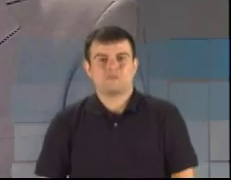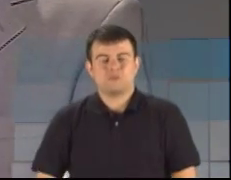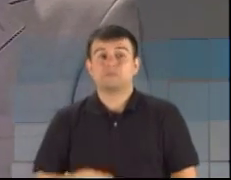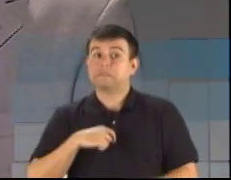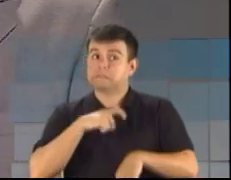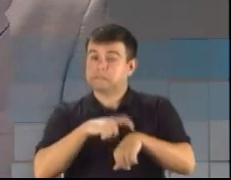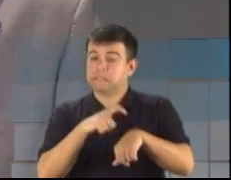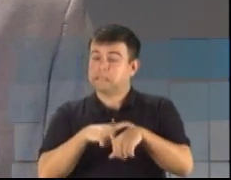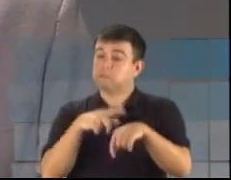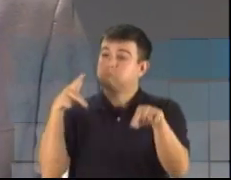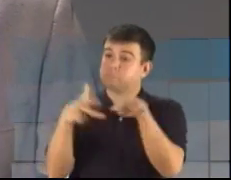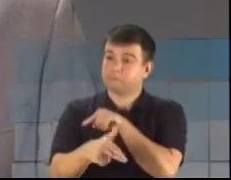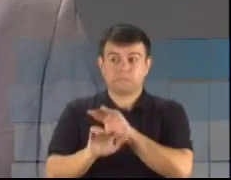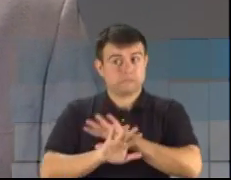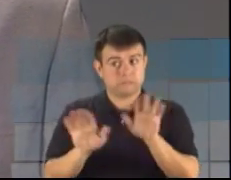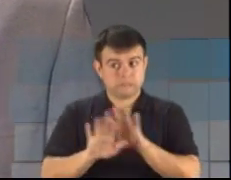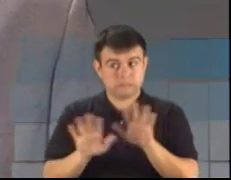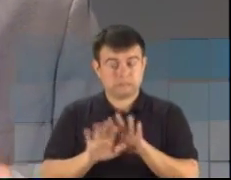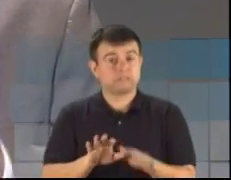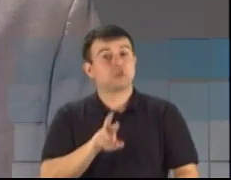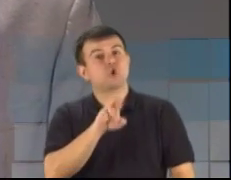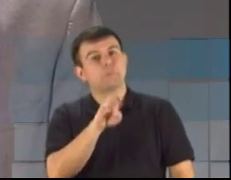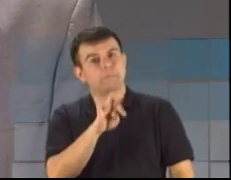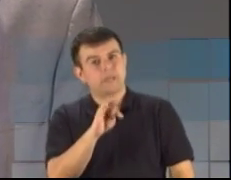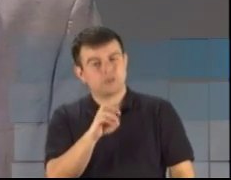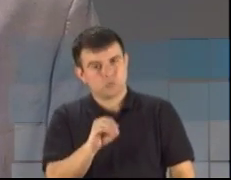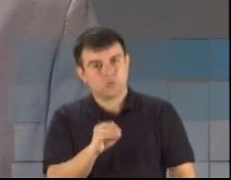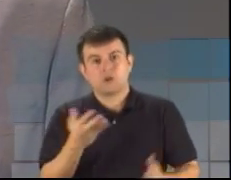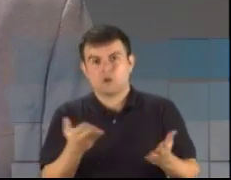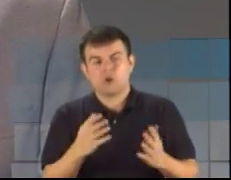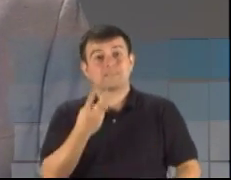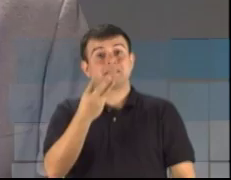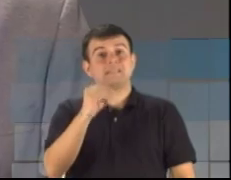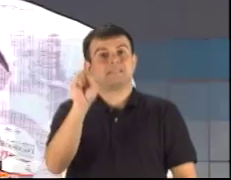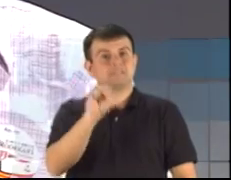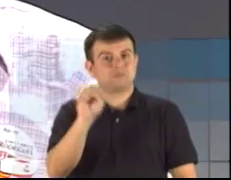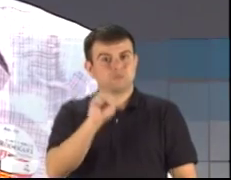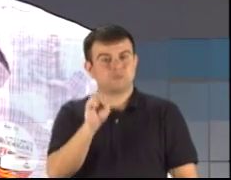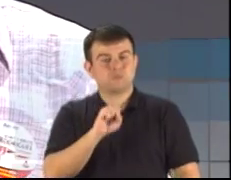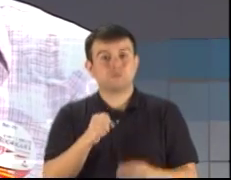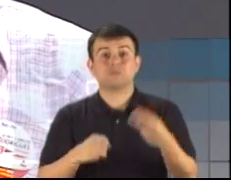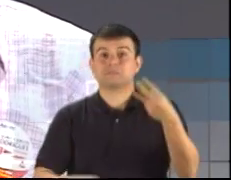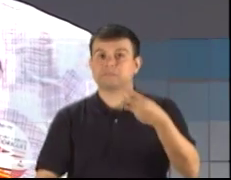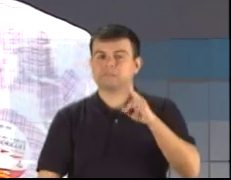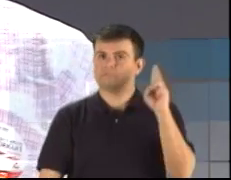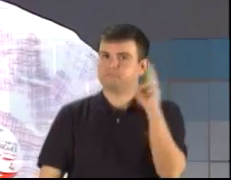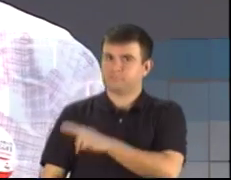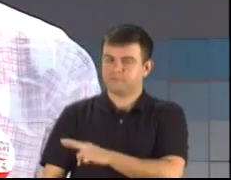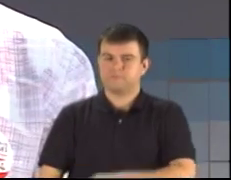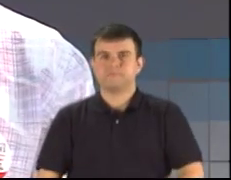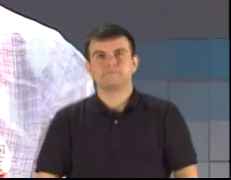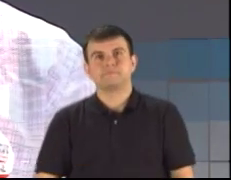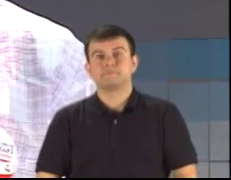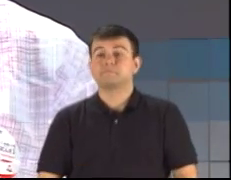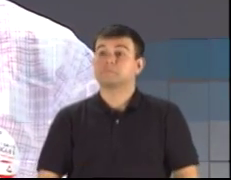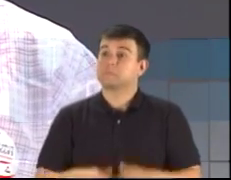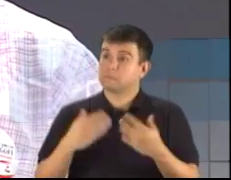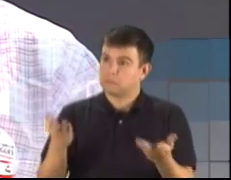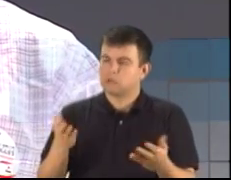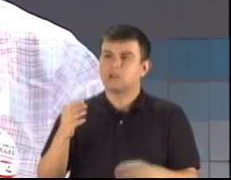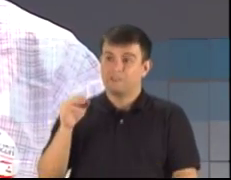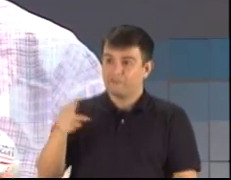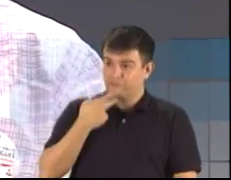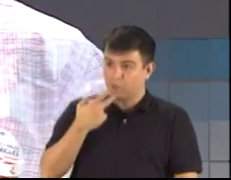escotado, candidato. Candidato Roberto Vilodri, 30 segundos para a réplica. Candidato Cassiá, isso prova